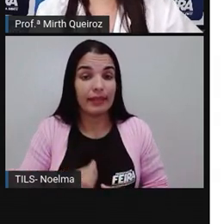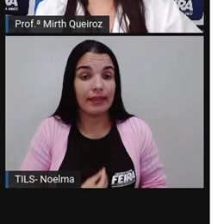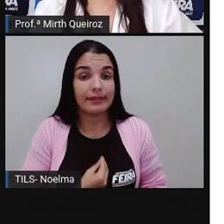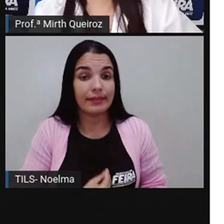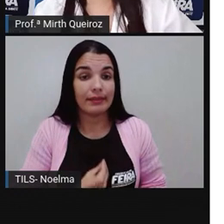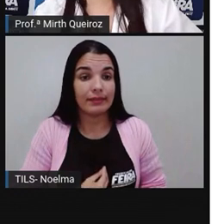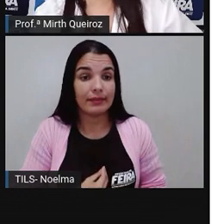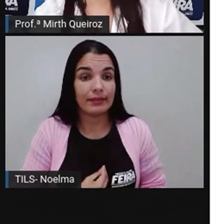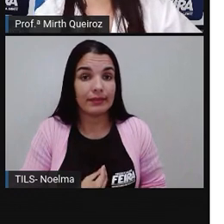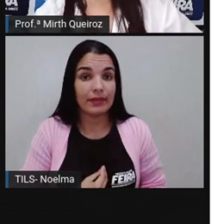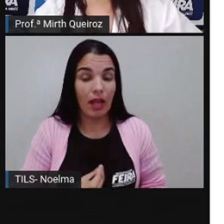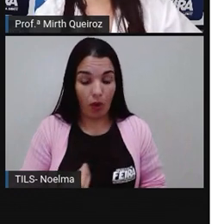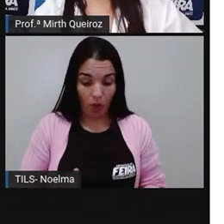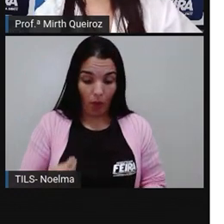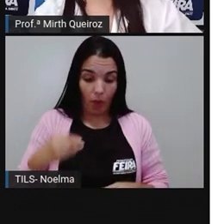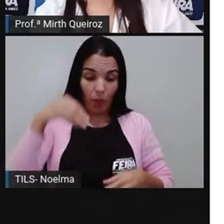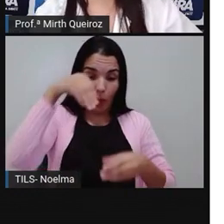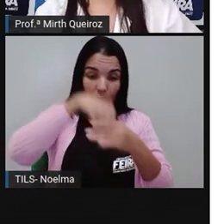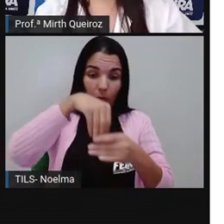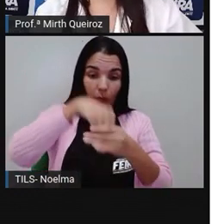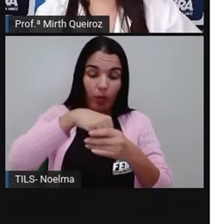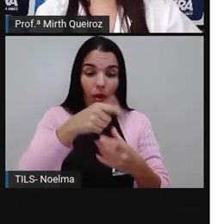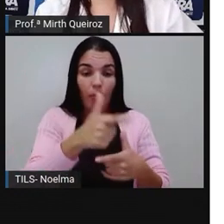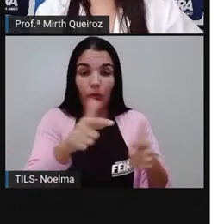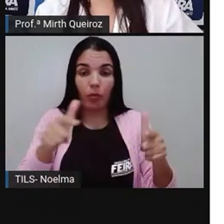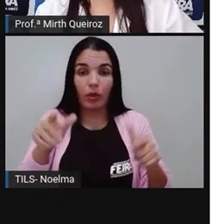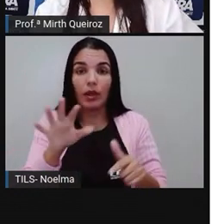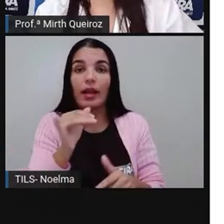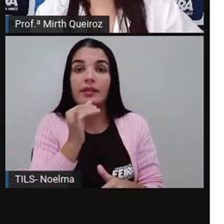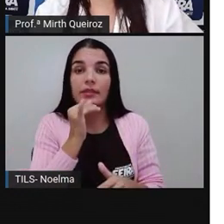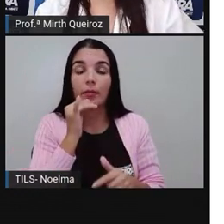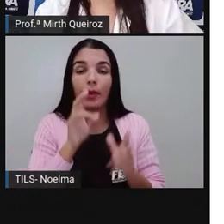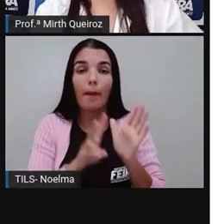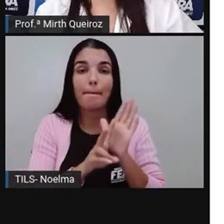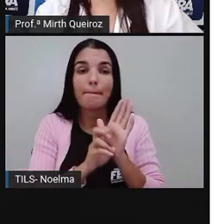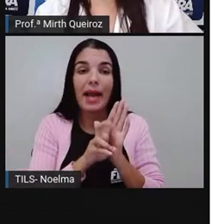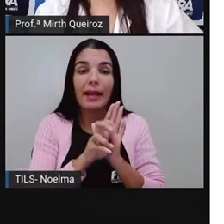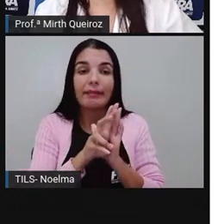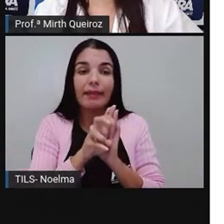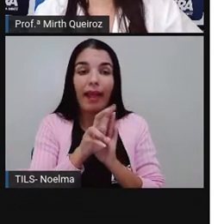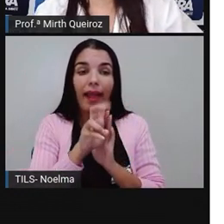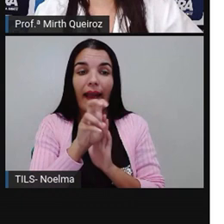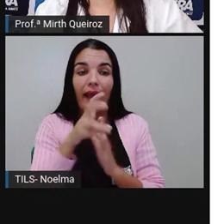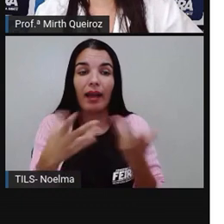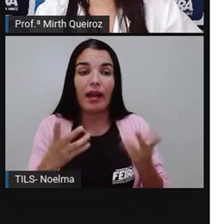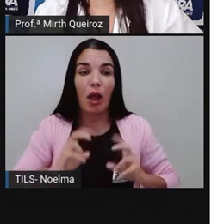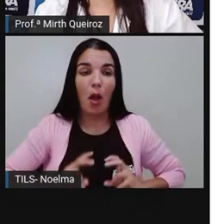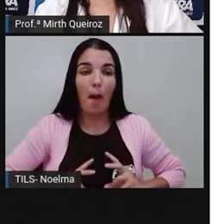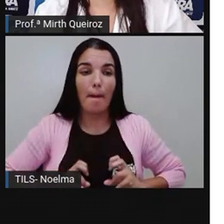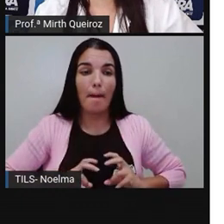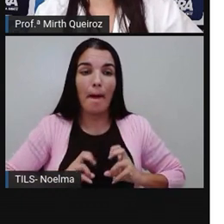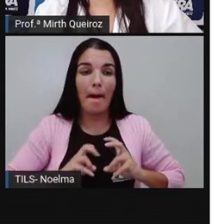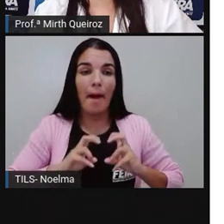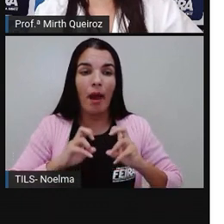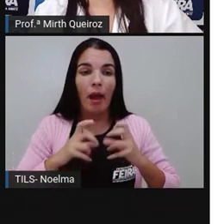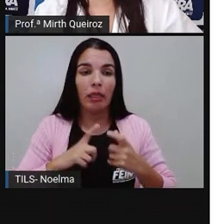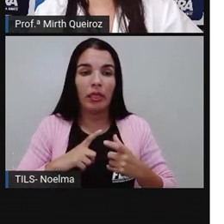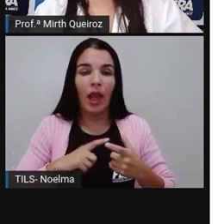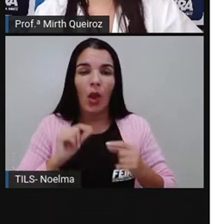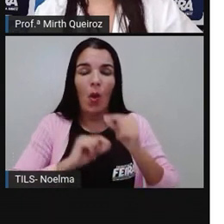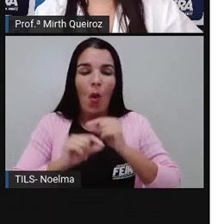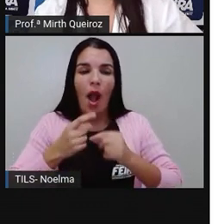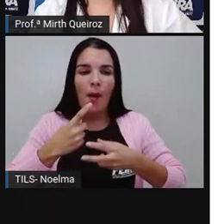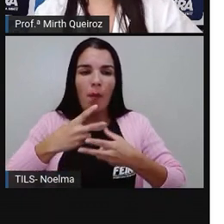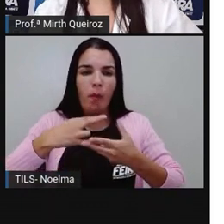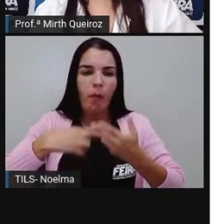dentro de outro organismo. Por exemplo, as nossas bactérias que a gente tem, que é a chamada flora intestinal, nosso intestino,